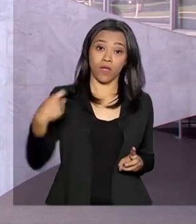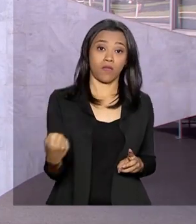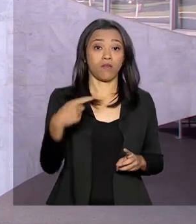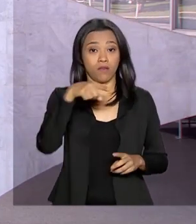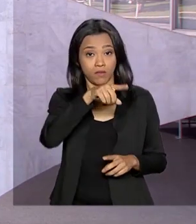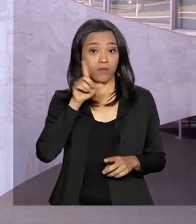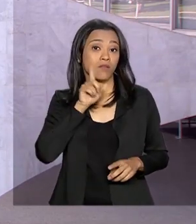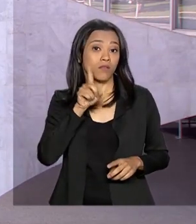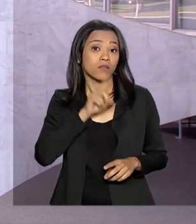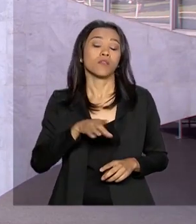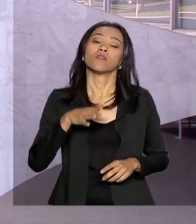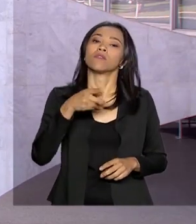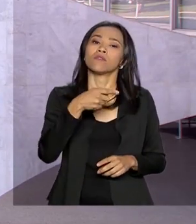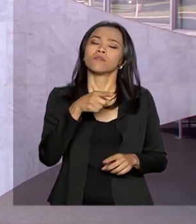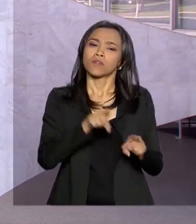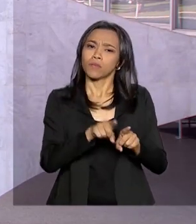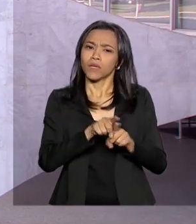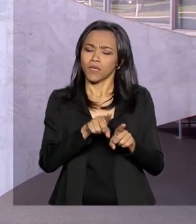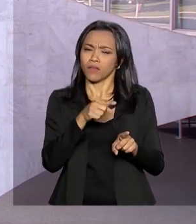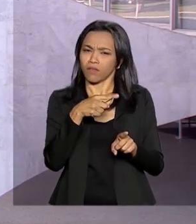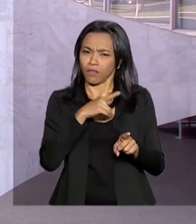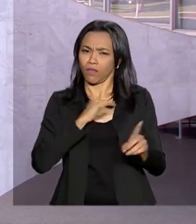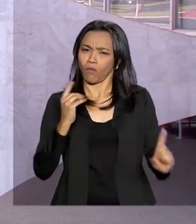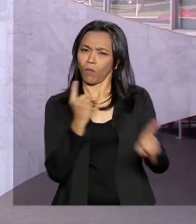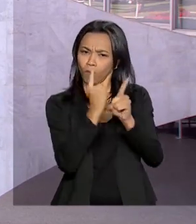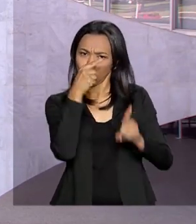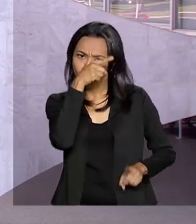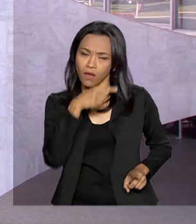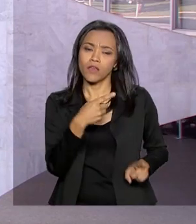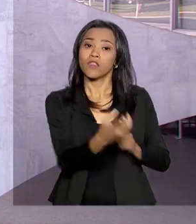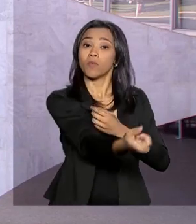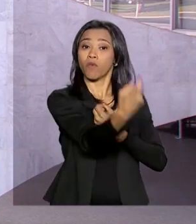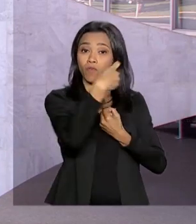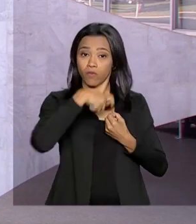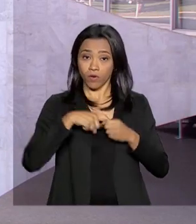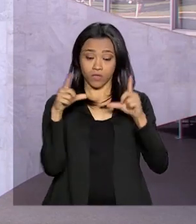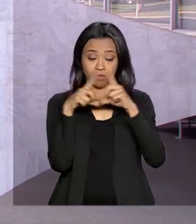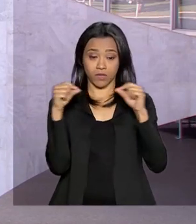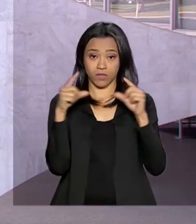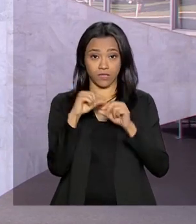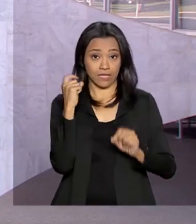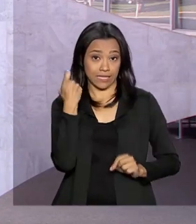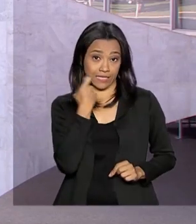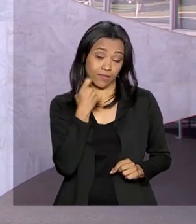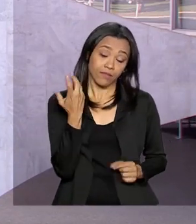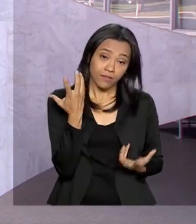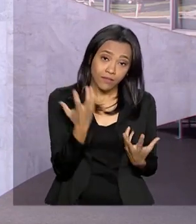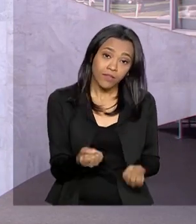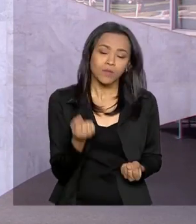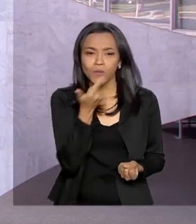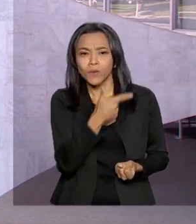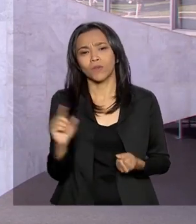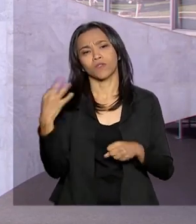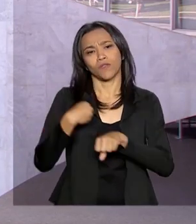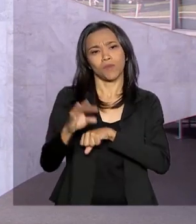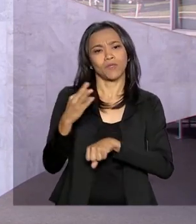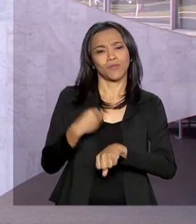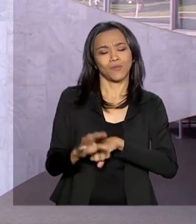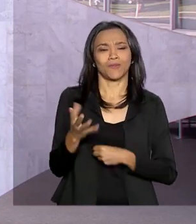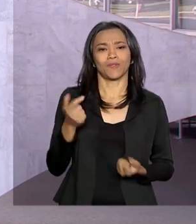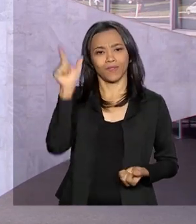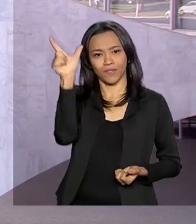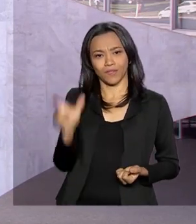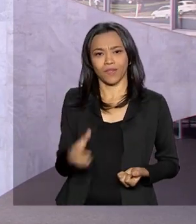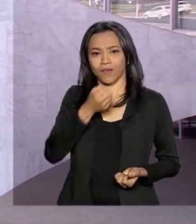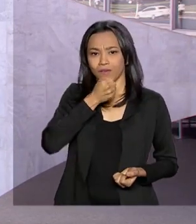A expectativa é que o presidente Bolsonaro retorne à Brasília na sexta-feira. Vamos conferir outras informações com a repórter